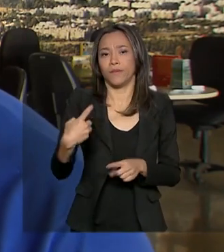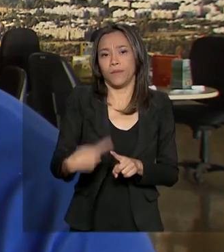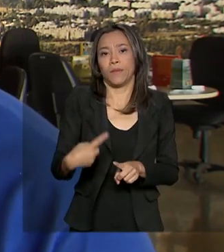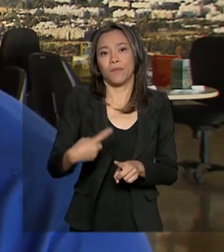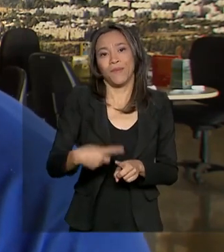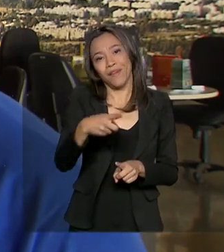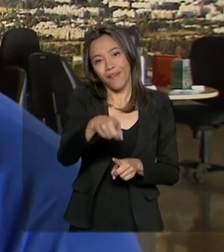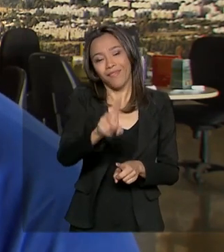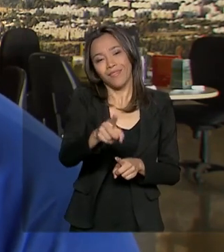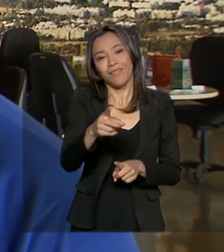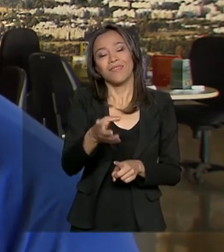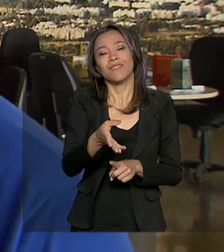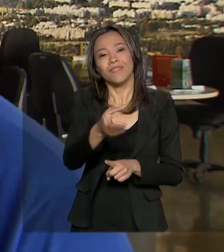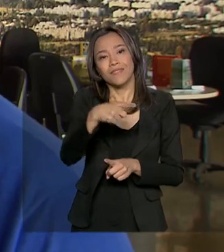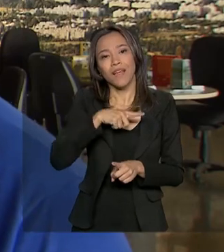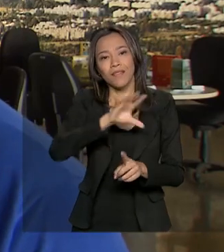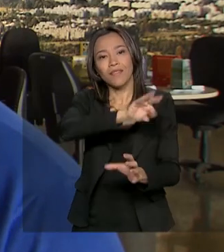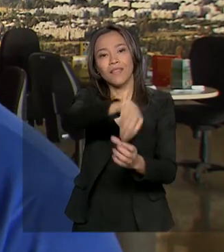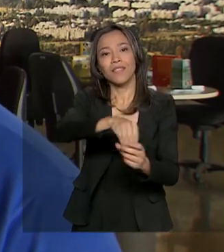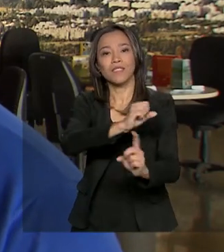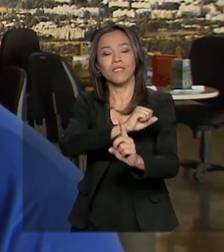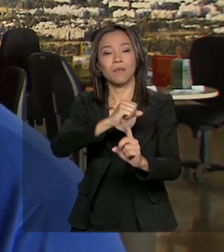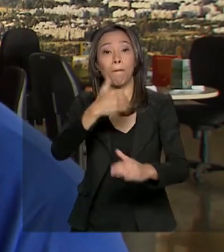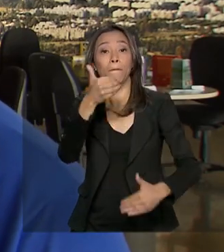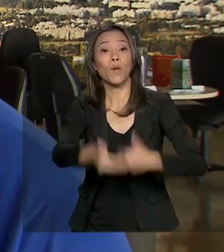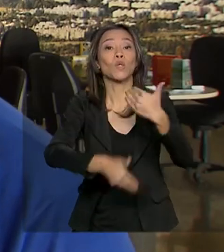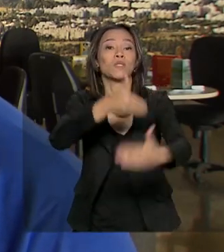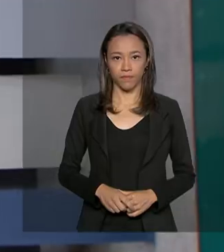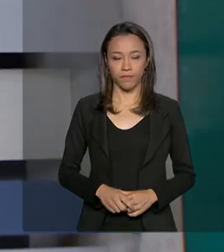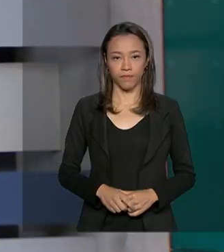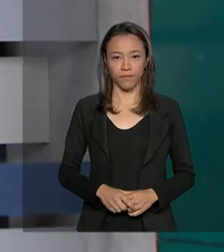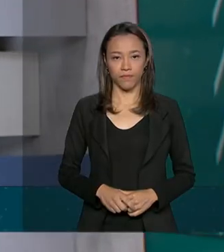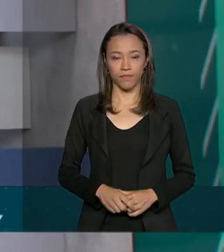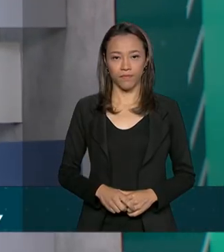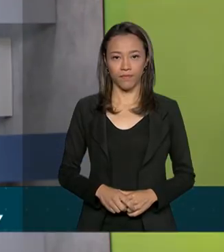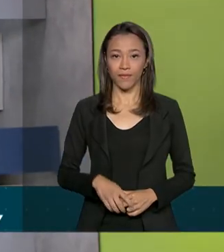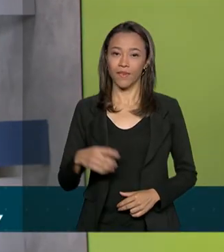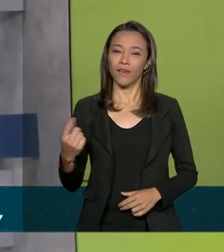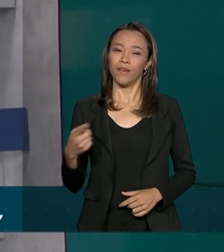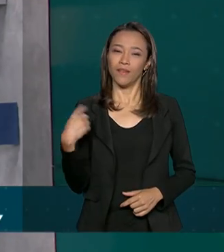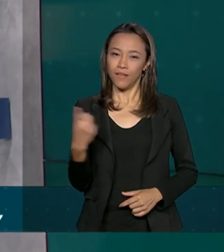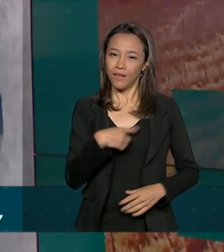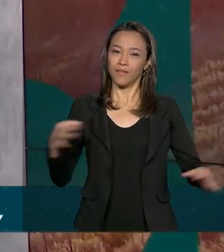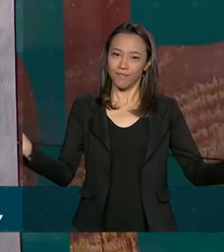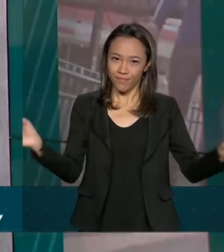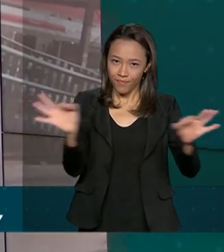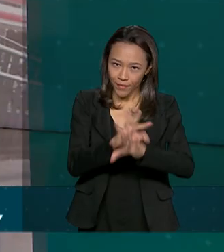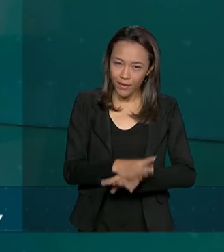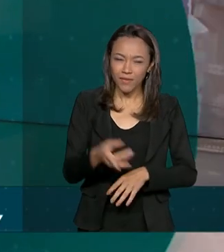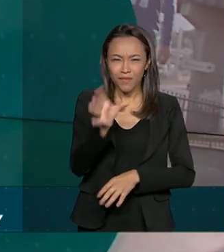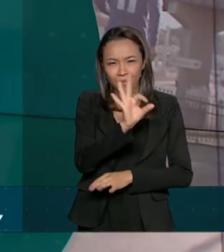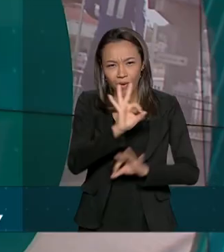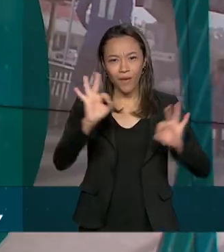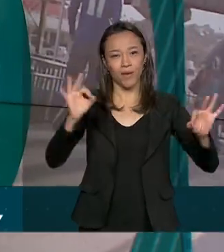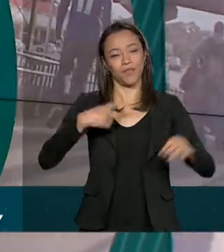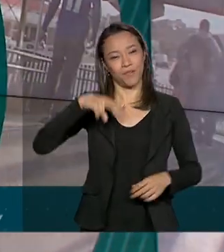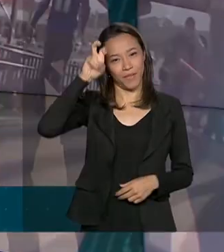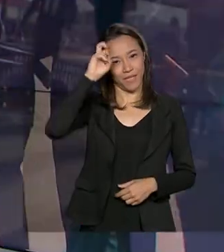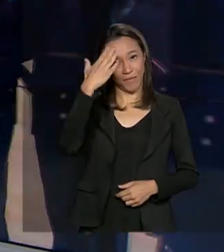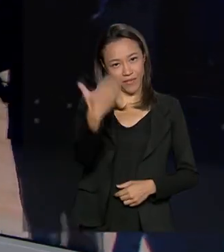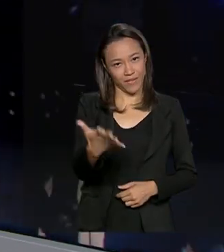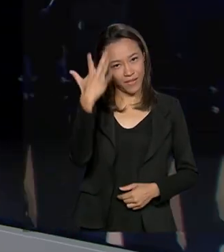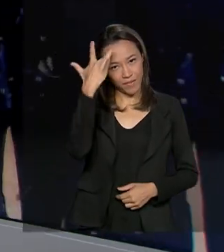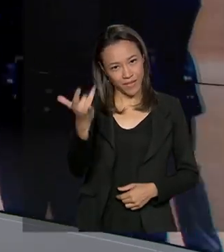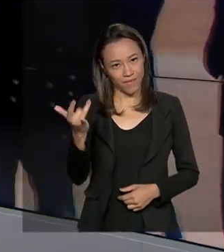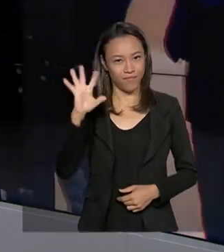desse processo social e científico da humanidade. O Brasil em Dia termina aqui. Uma ótima quinta-feira para você.